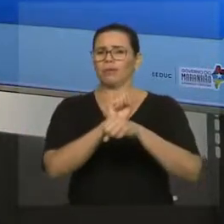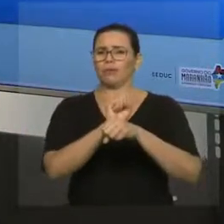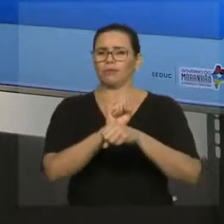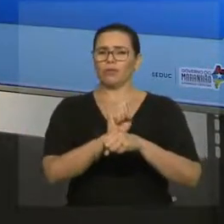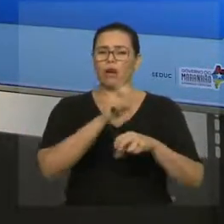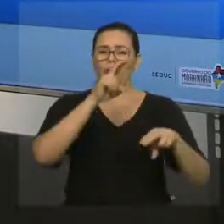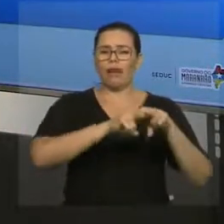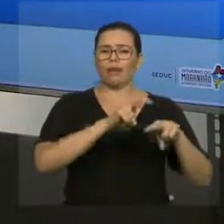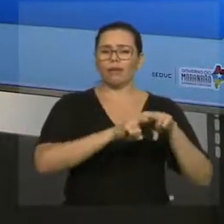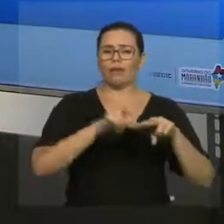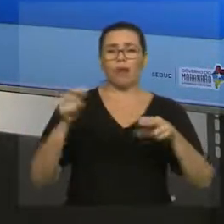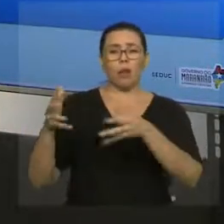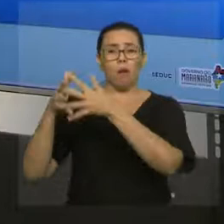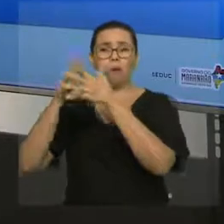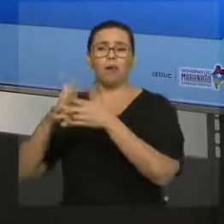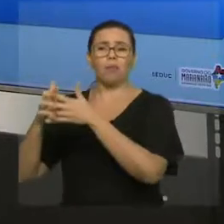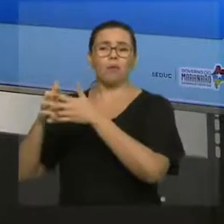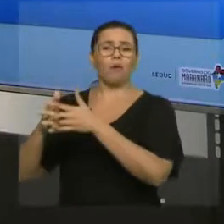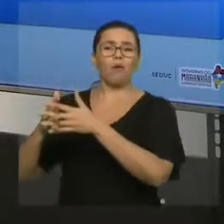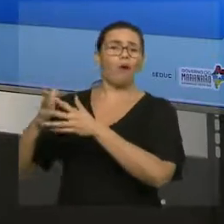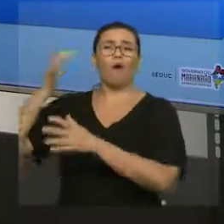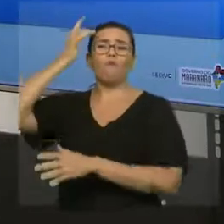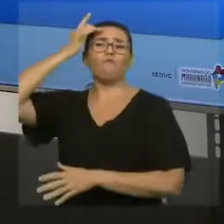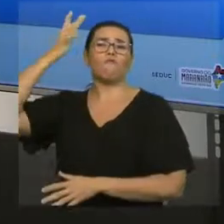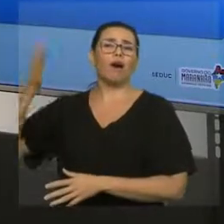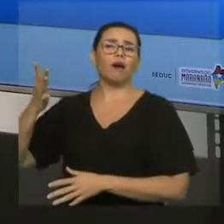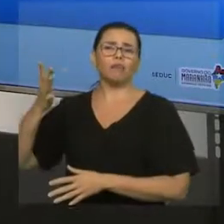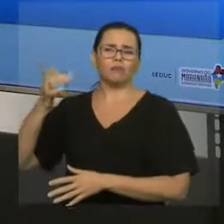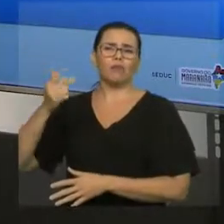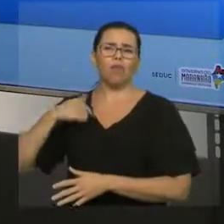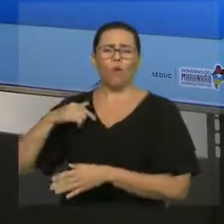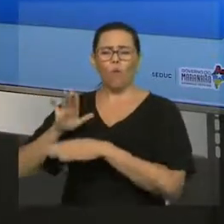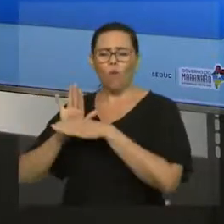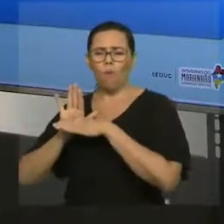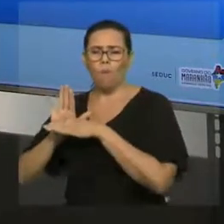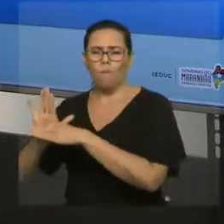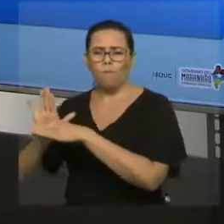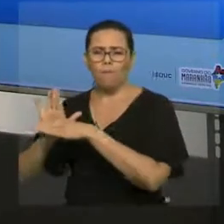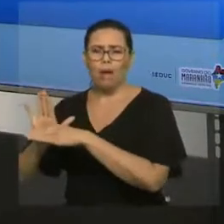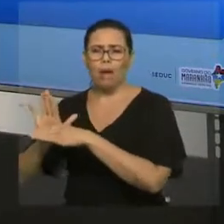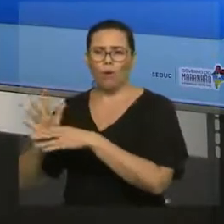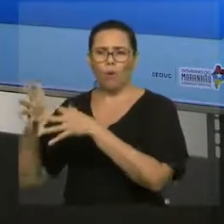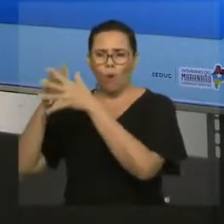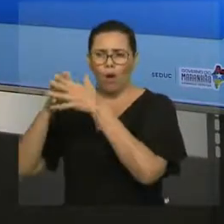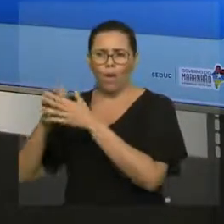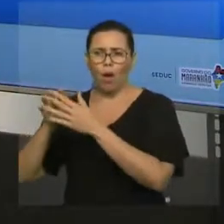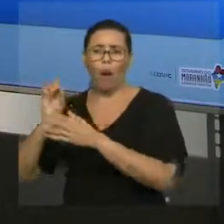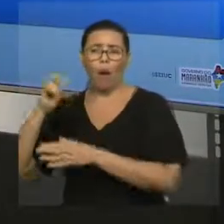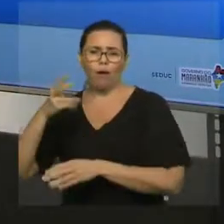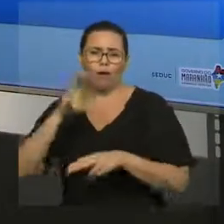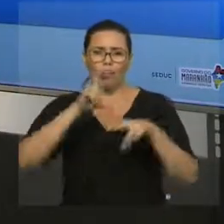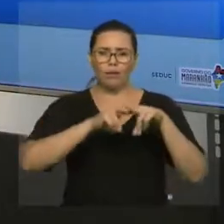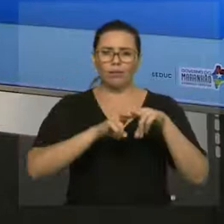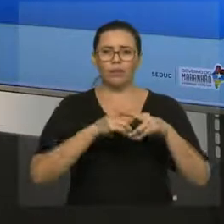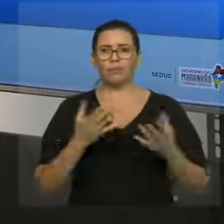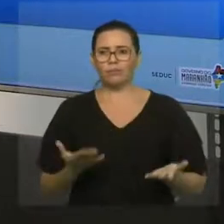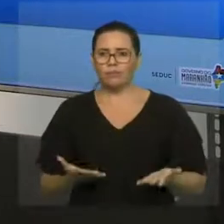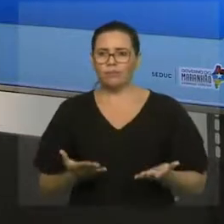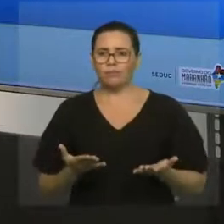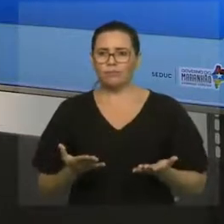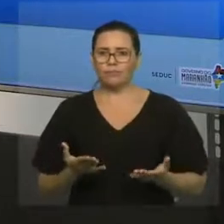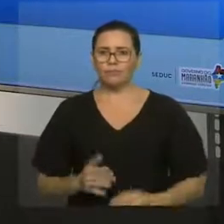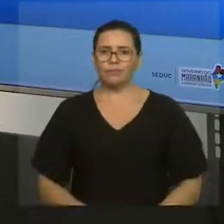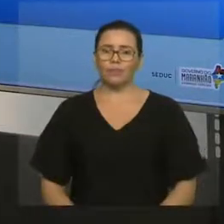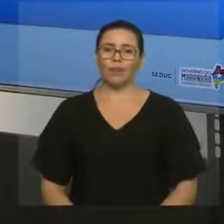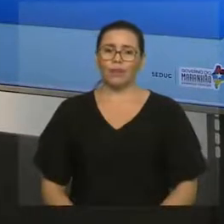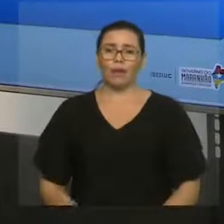repouso. Qual seria mais fácil? Seria a mesma coisa? Bem, não seria a mesma coisa. Então, aí eu digo que a inércia do caminhão, ela é maior do que essa inércia aqui